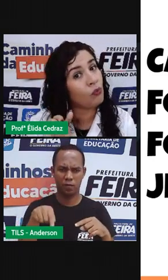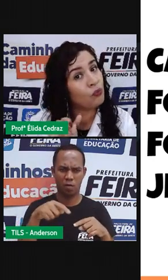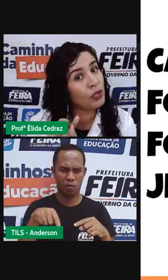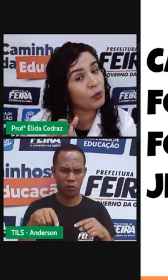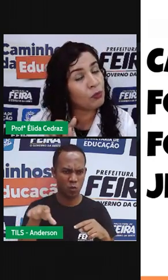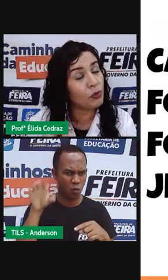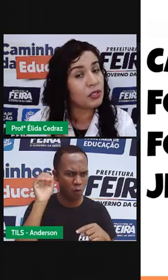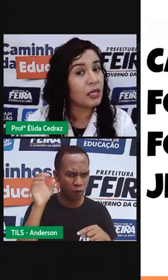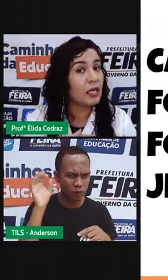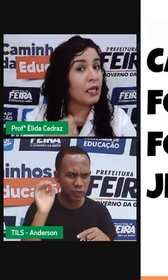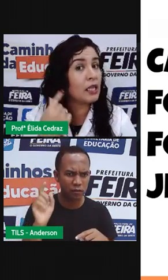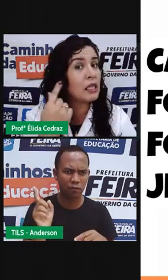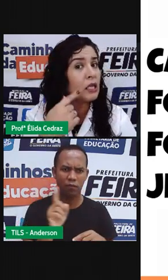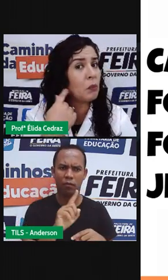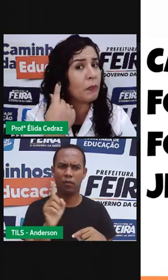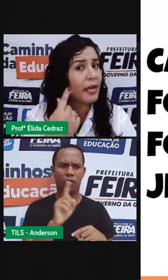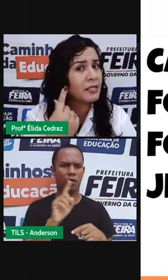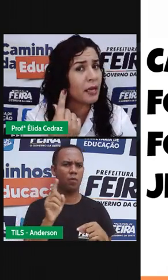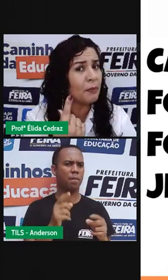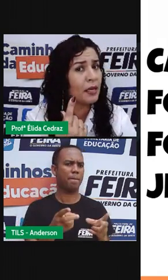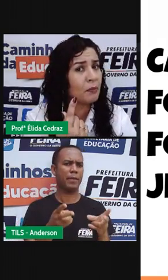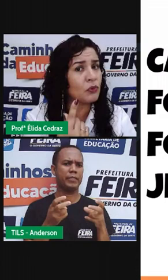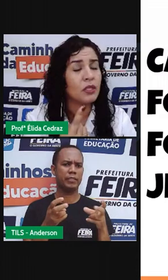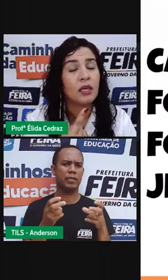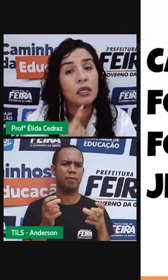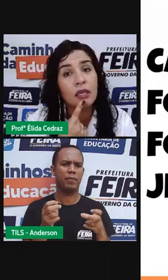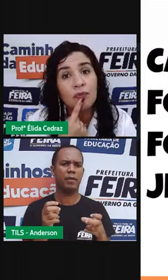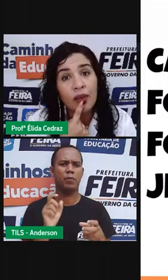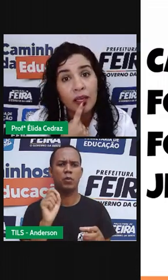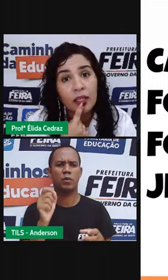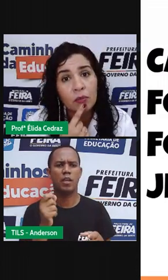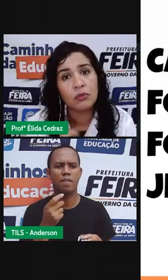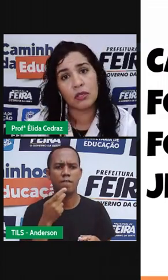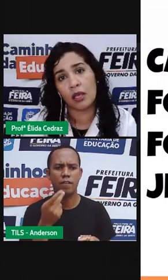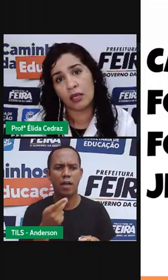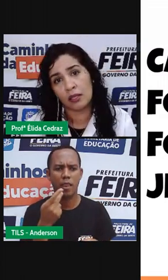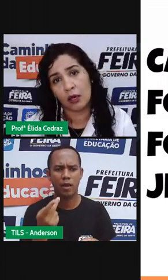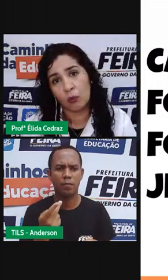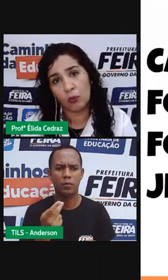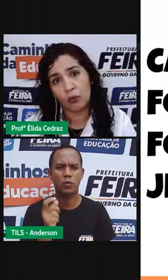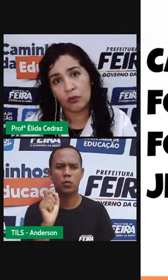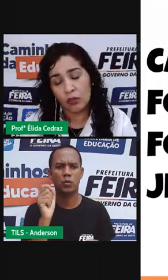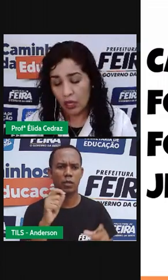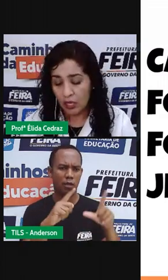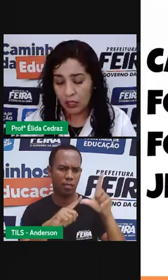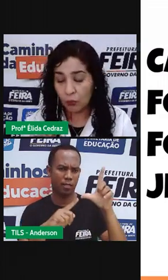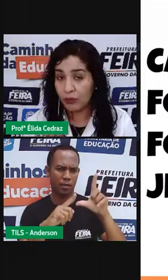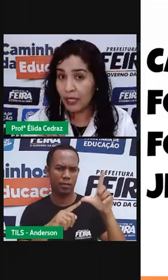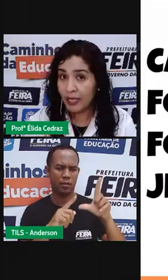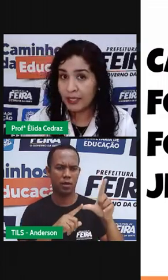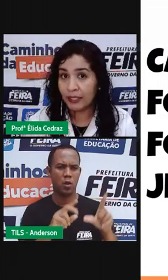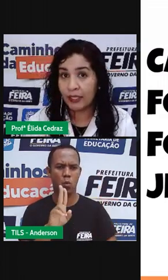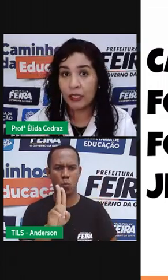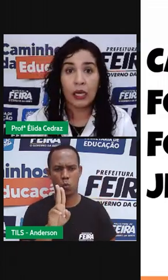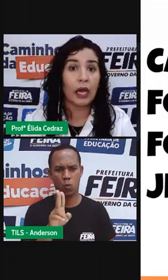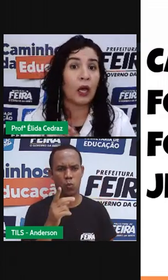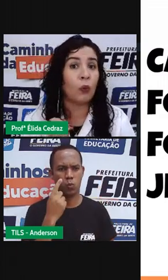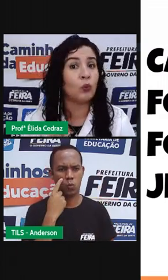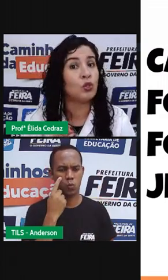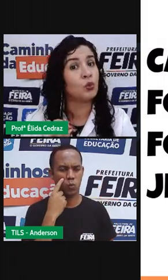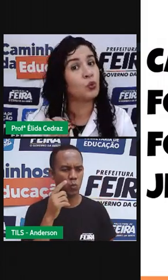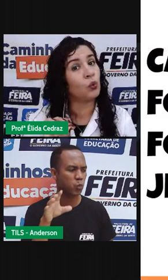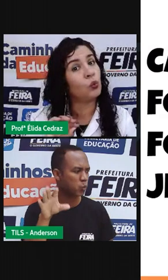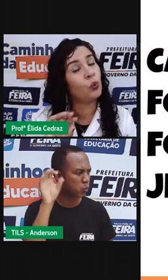ouvimos e não percebemos que falamos a letra U. Então, nessa aqui,